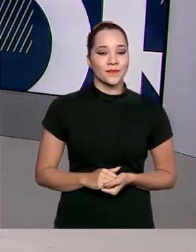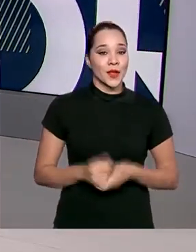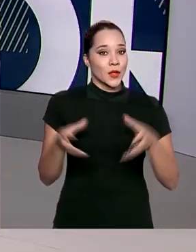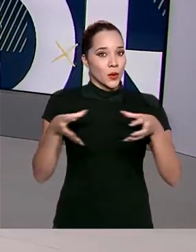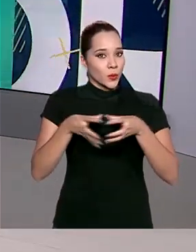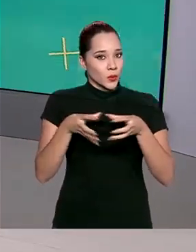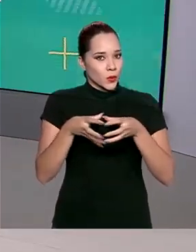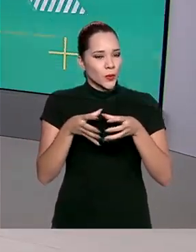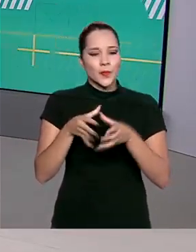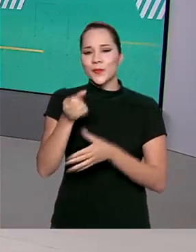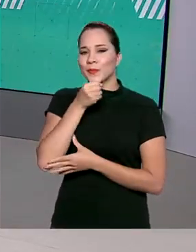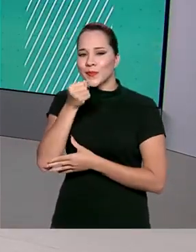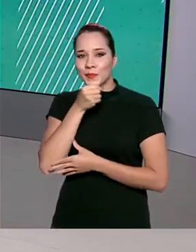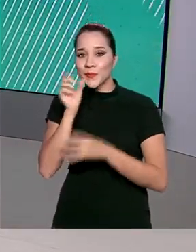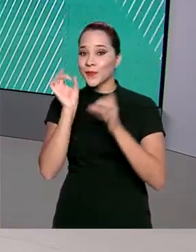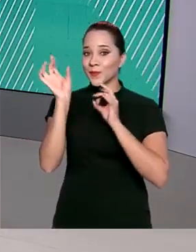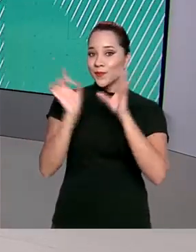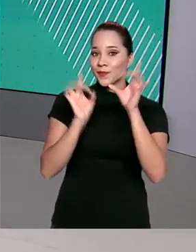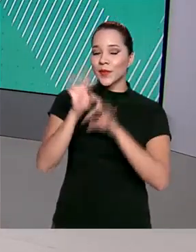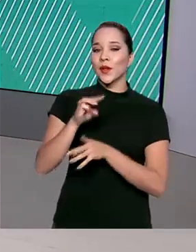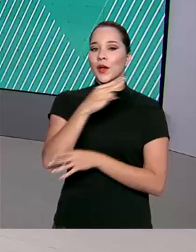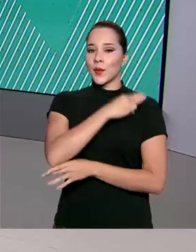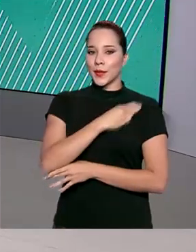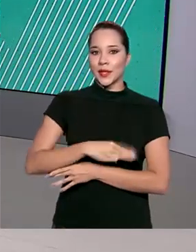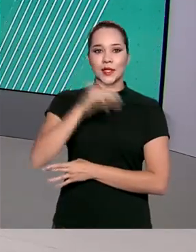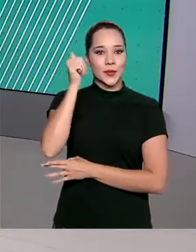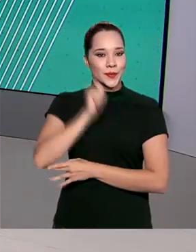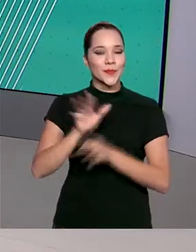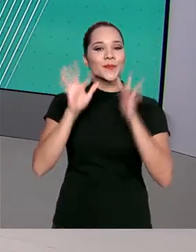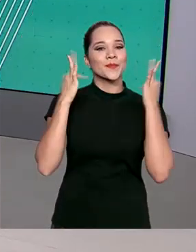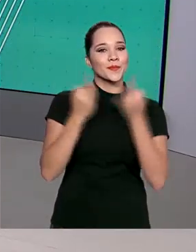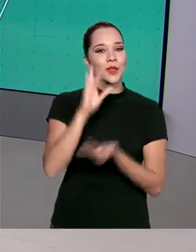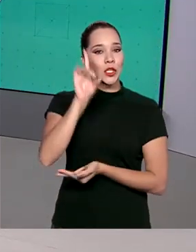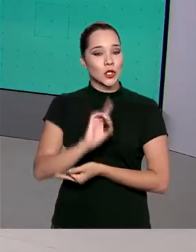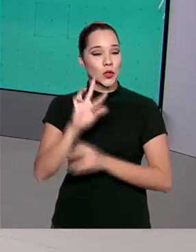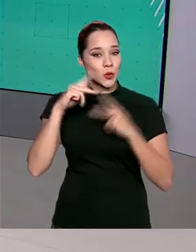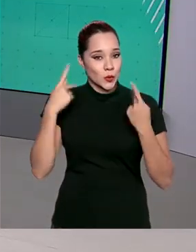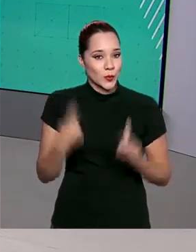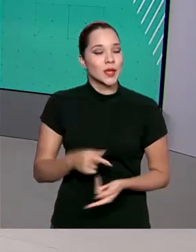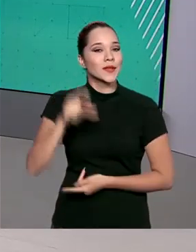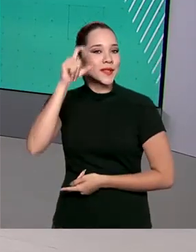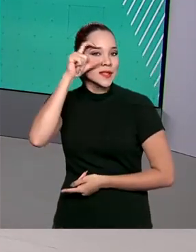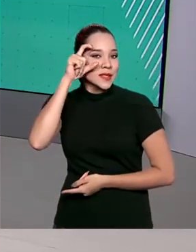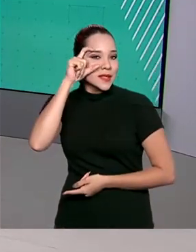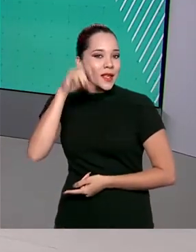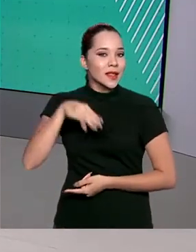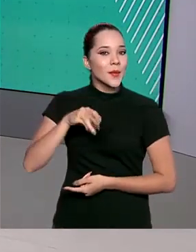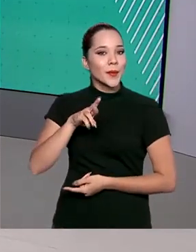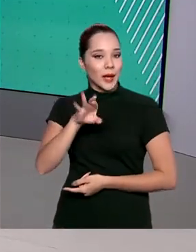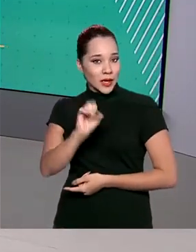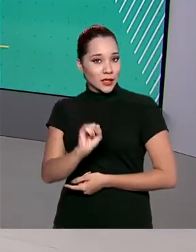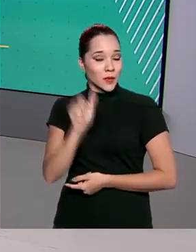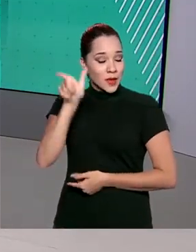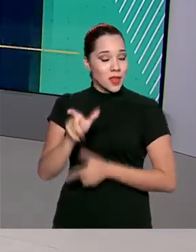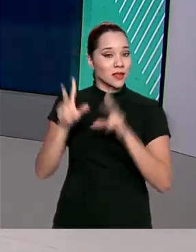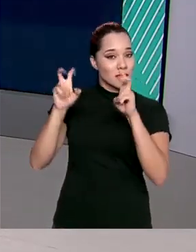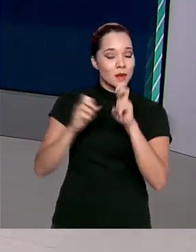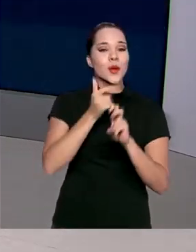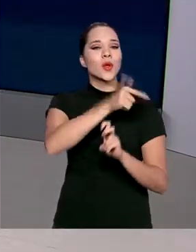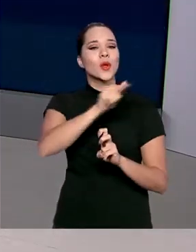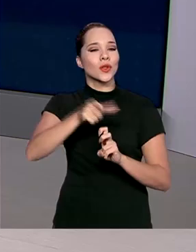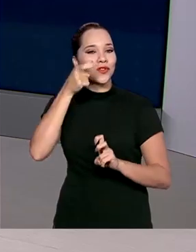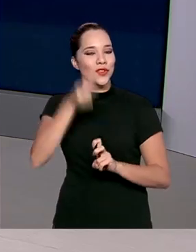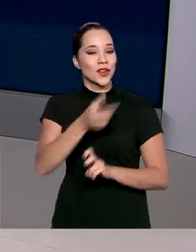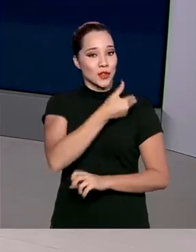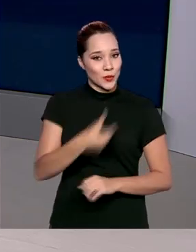equipe fez uma entrevista exclusiva com a ministra da Mulher, Família e Direitos Humanos, Damares Alves, sobre esse e outros assuntos de interesse